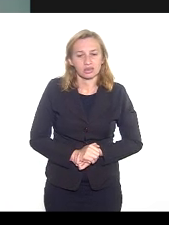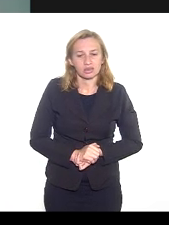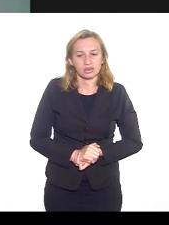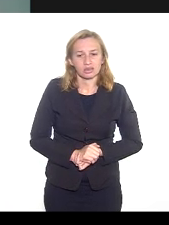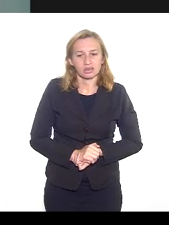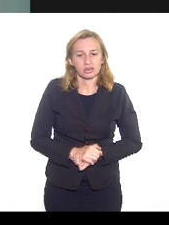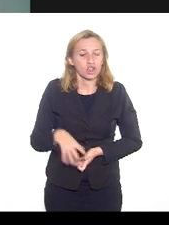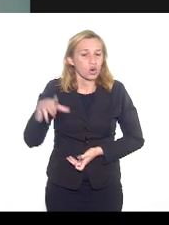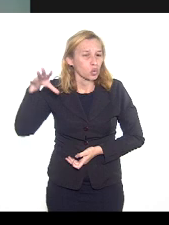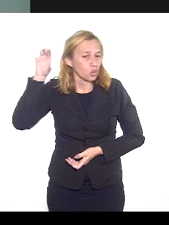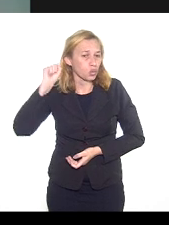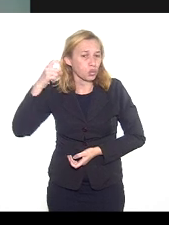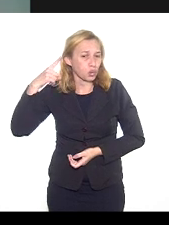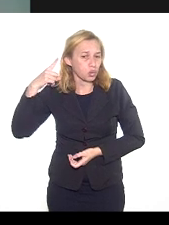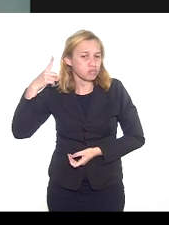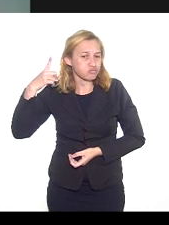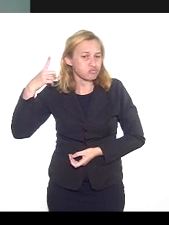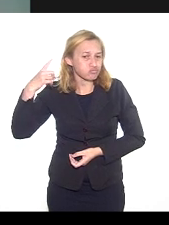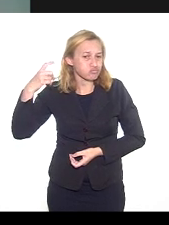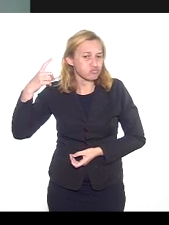Está sem som, deputado?